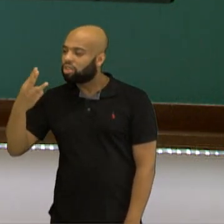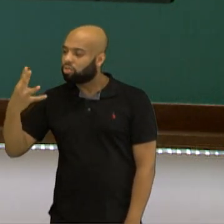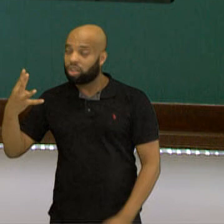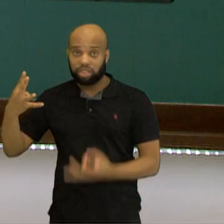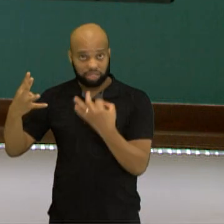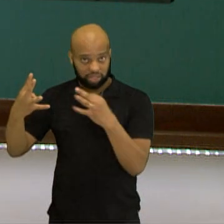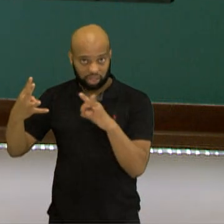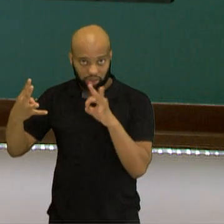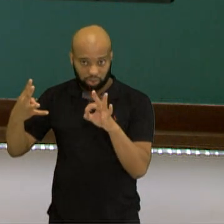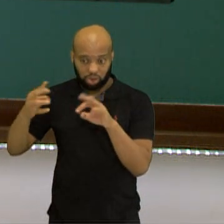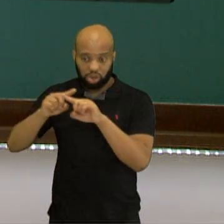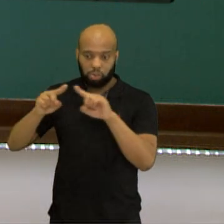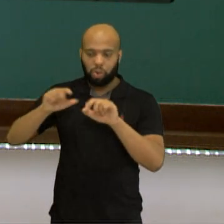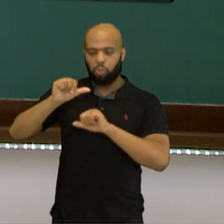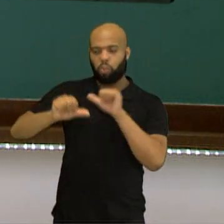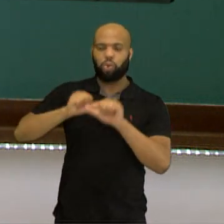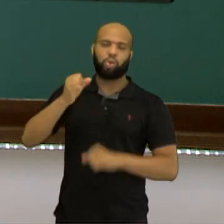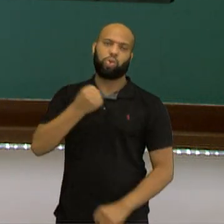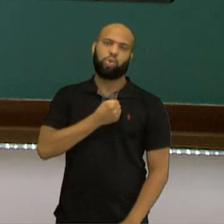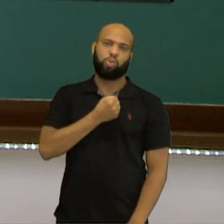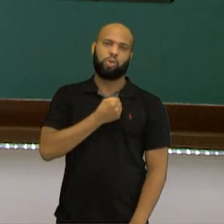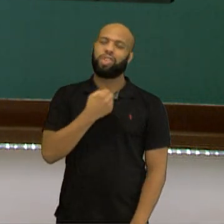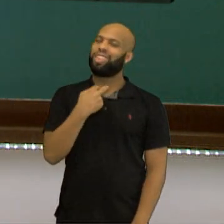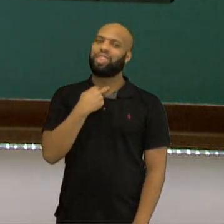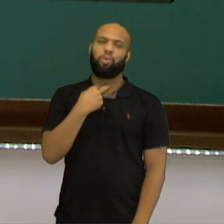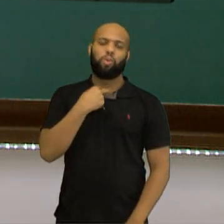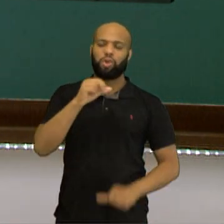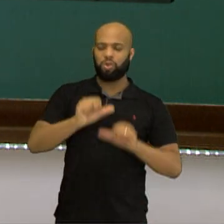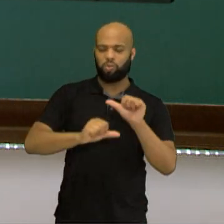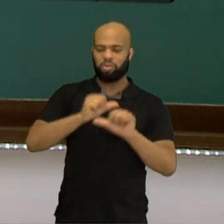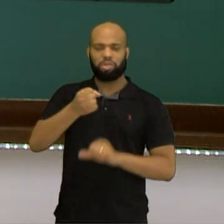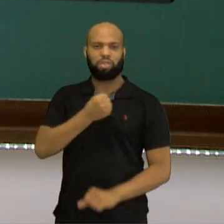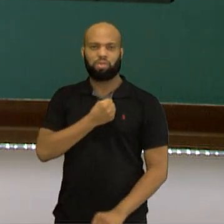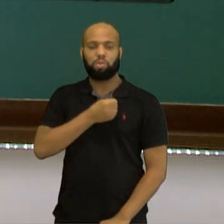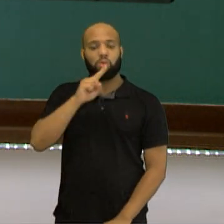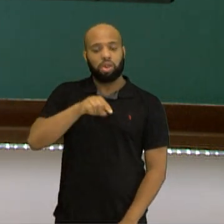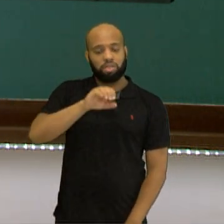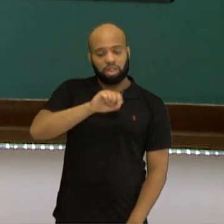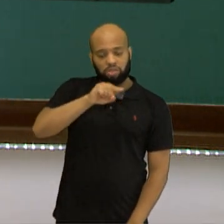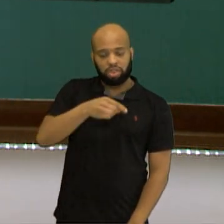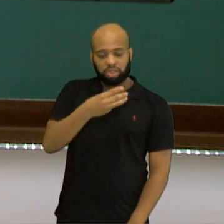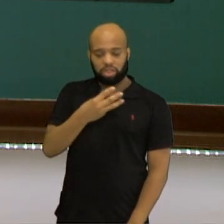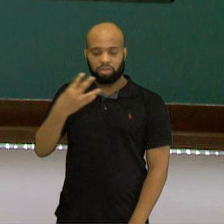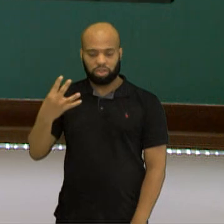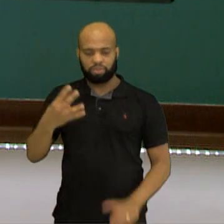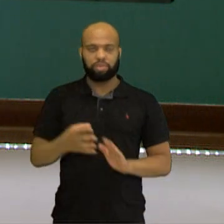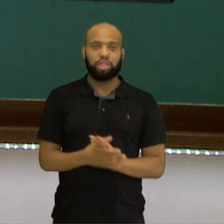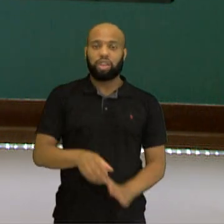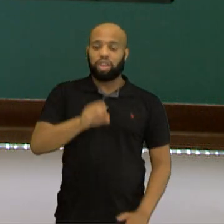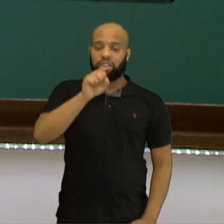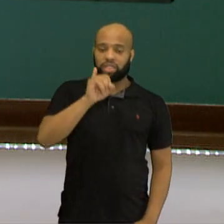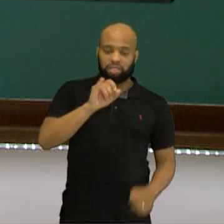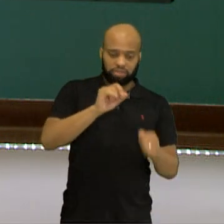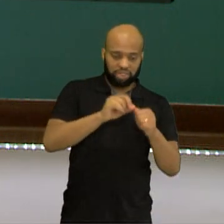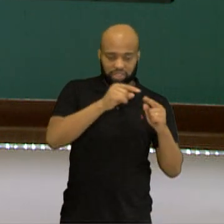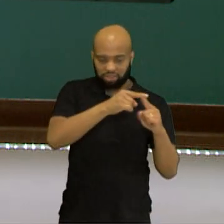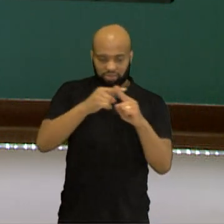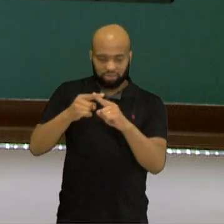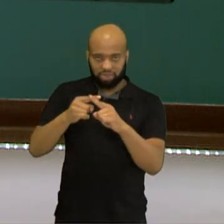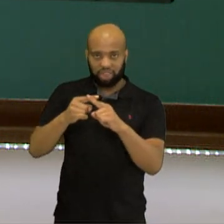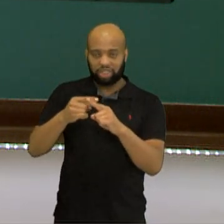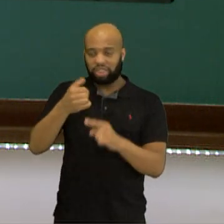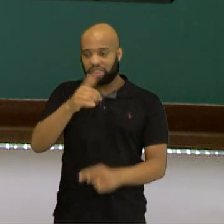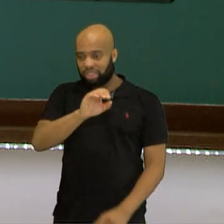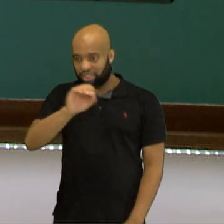Só que daí eu mudei o número. E eu não posso mudar o número. Eu estou trabalhando com 0,34. Então, o que eu faço? Se eu multipliquei por 100, eu